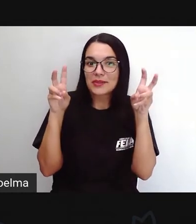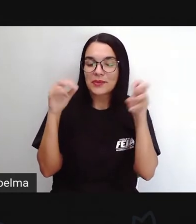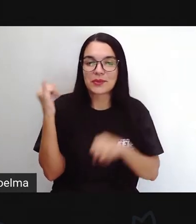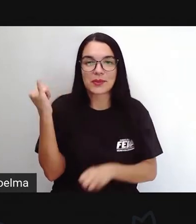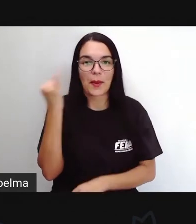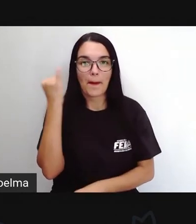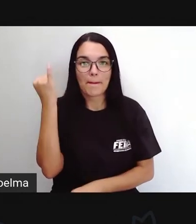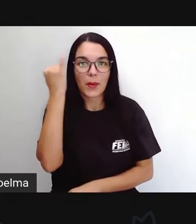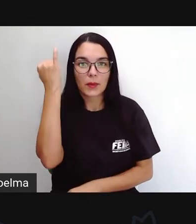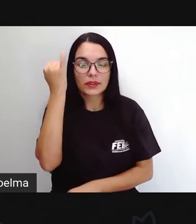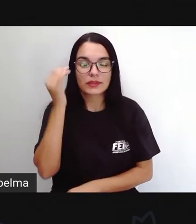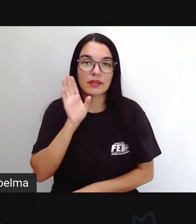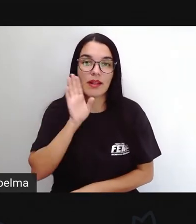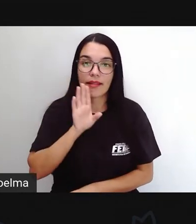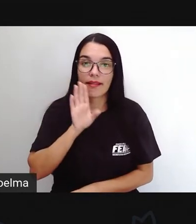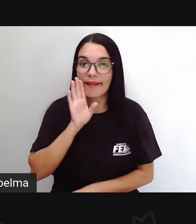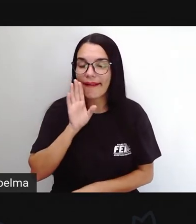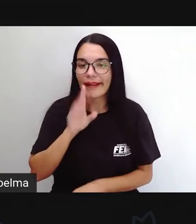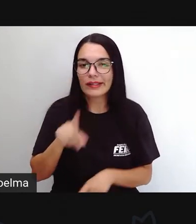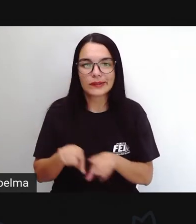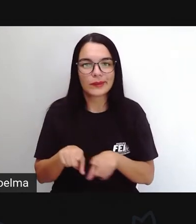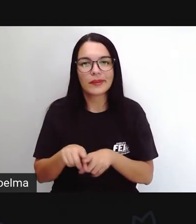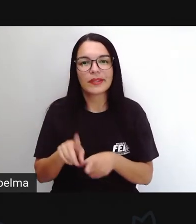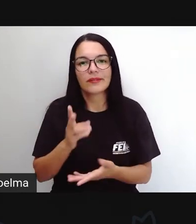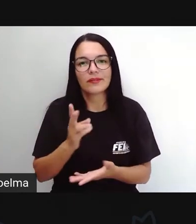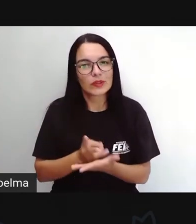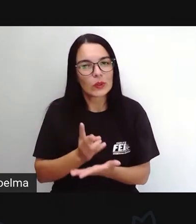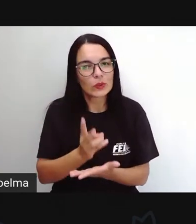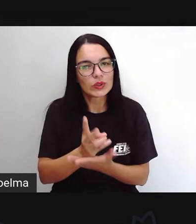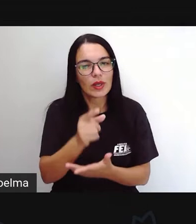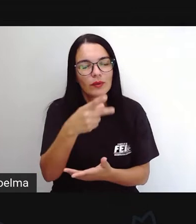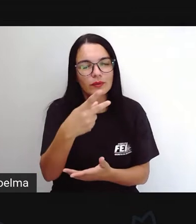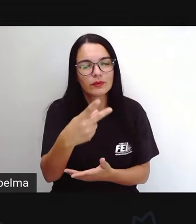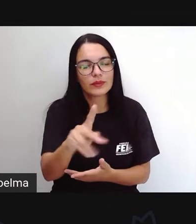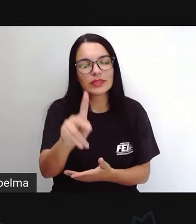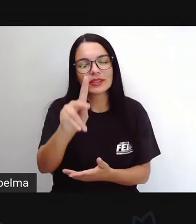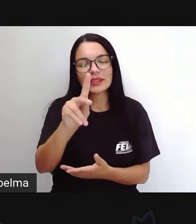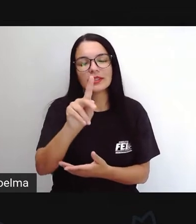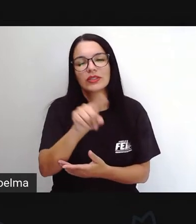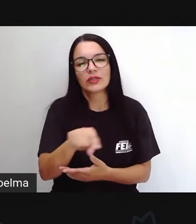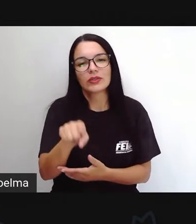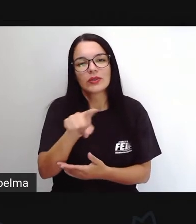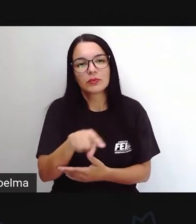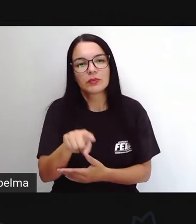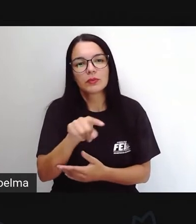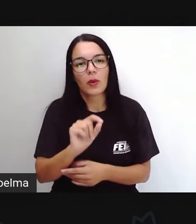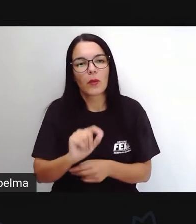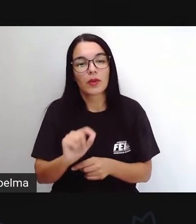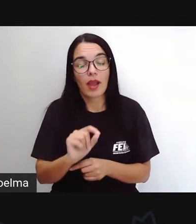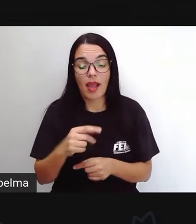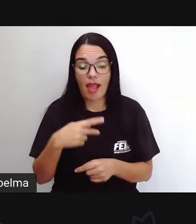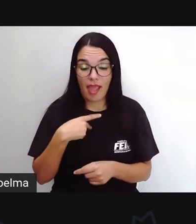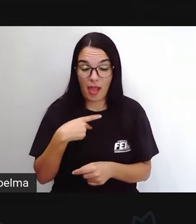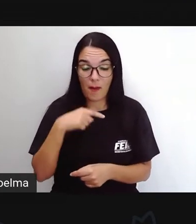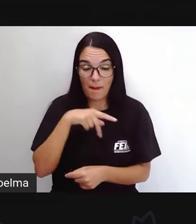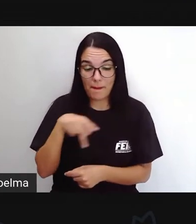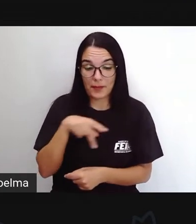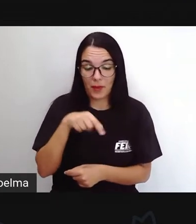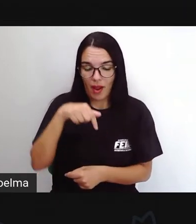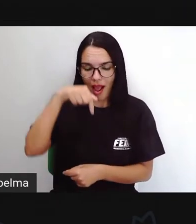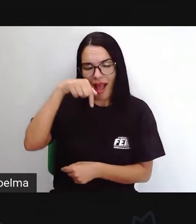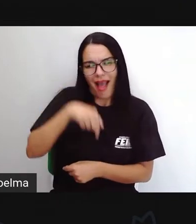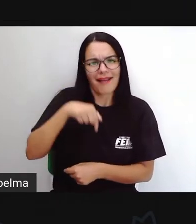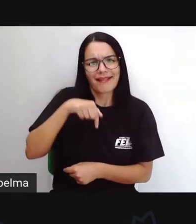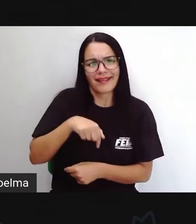vão ajudar vocês a dar seguimento aos estudos, ao aprendizado, mesmo que a prós esteja aí do outro lado da tela,